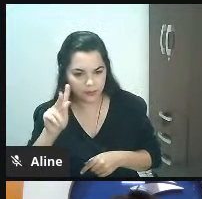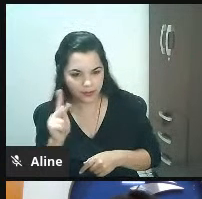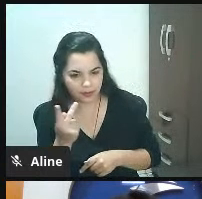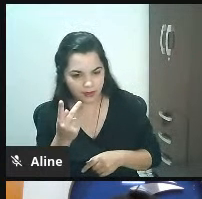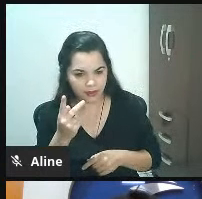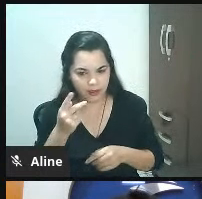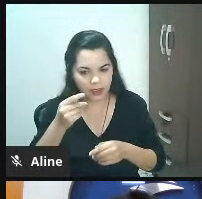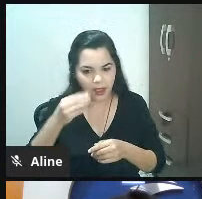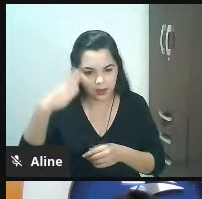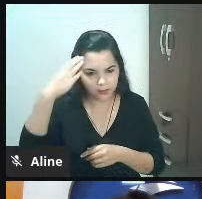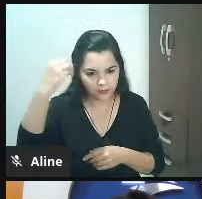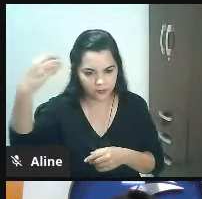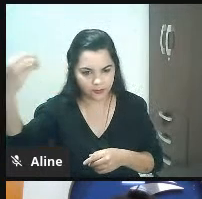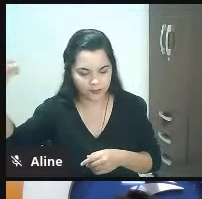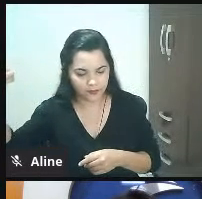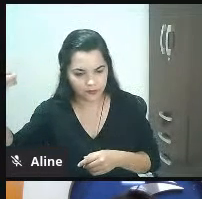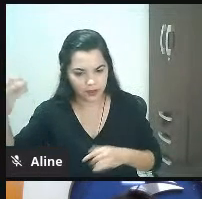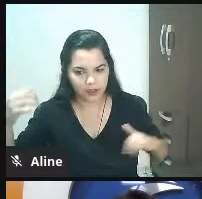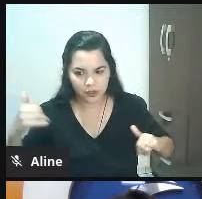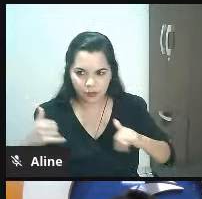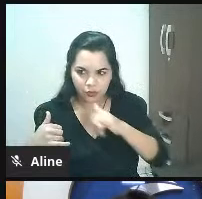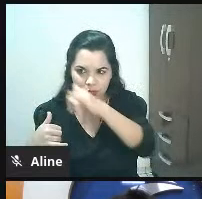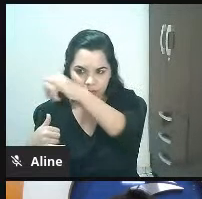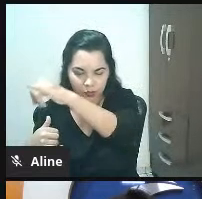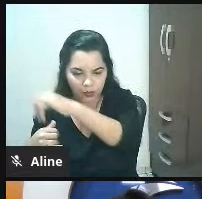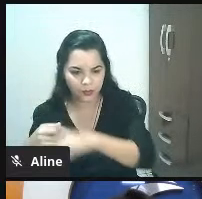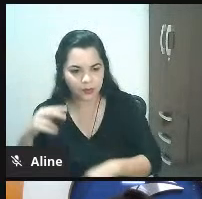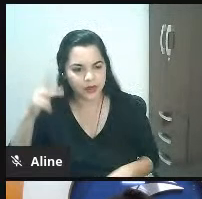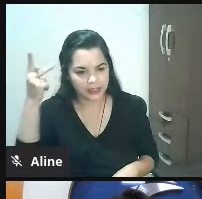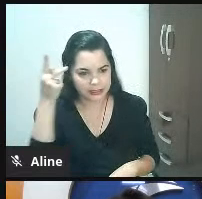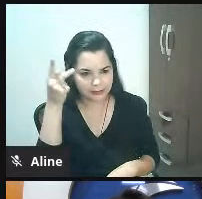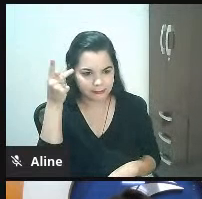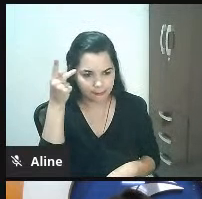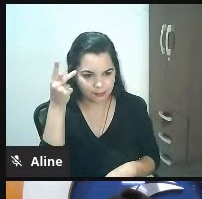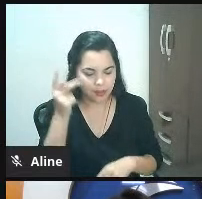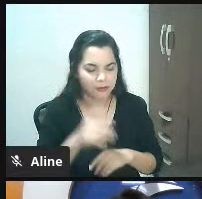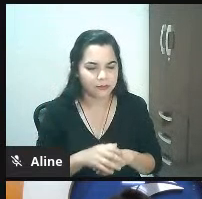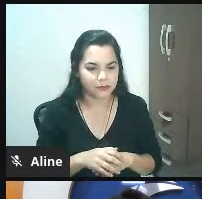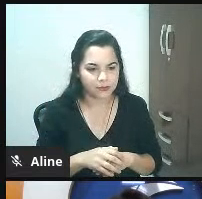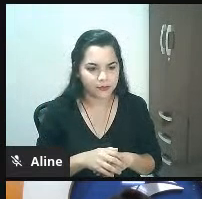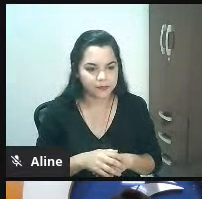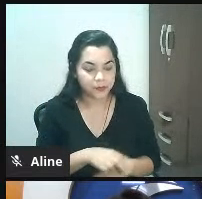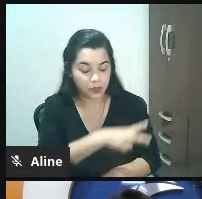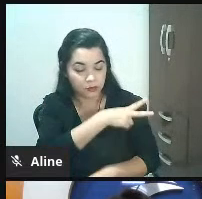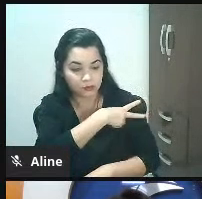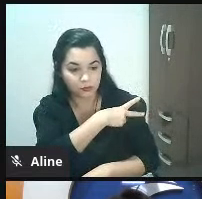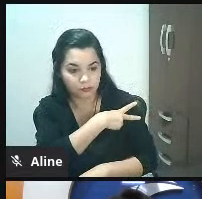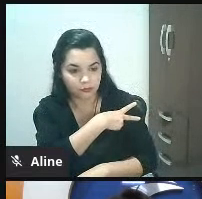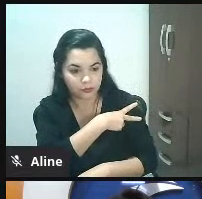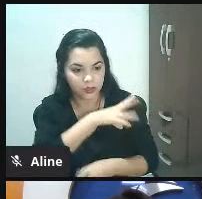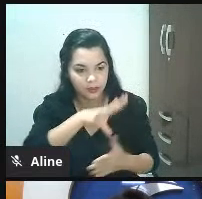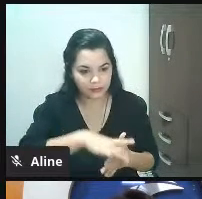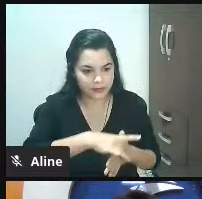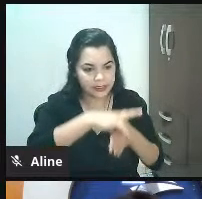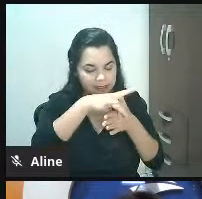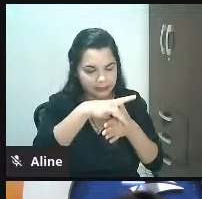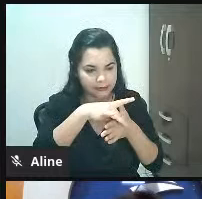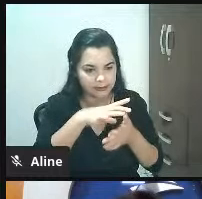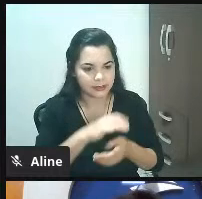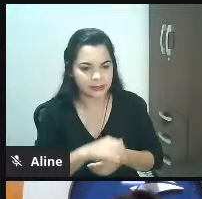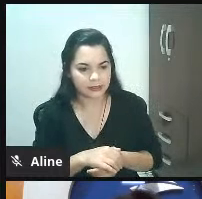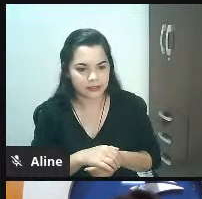imagina que o avião é a empresa, minha loja. Então, eu que estou na liderança, acabei de chegar ali agora, estou com o controle na minha mão.